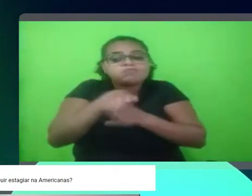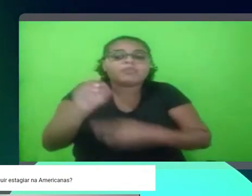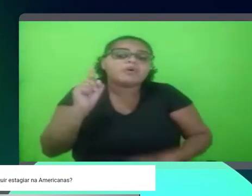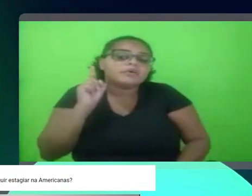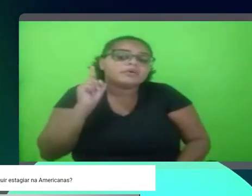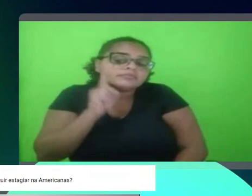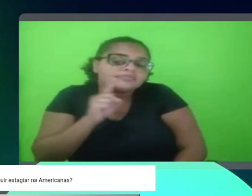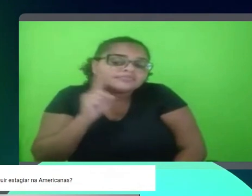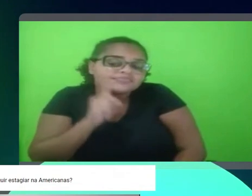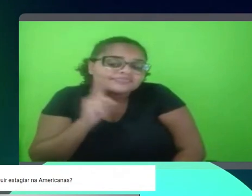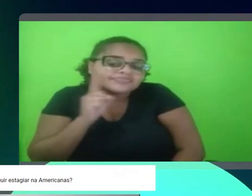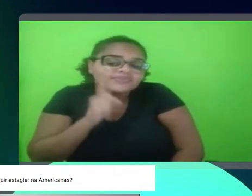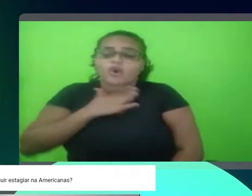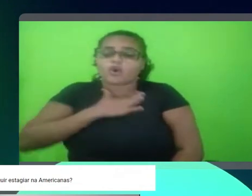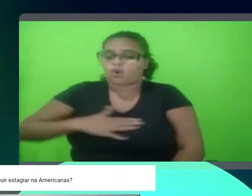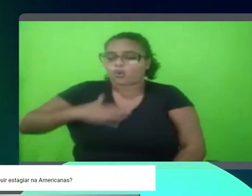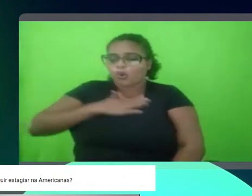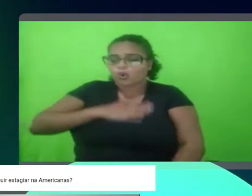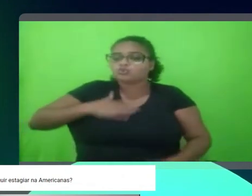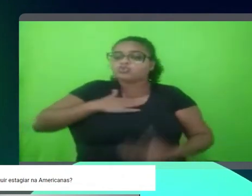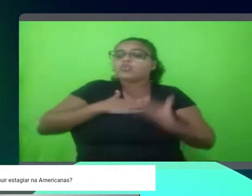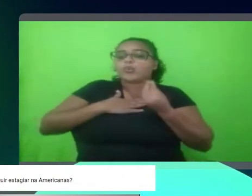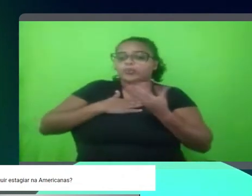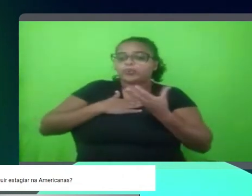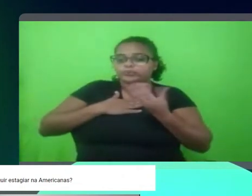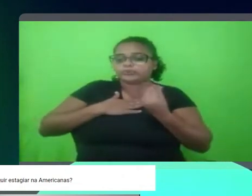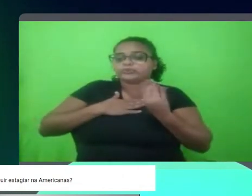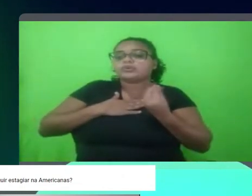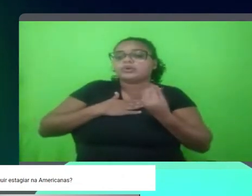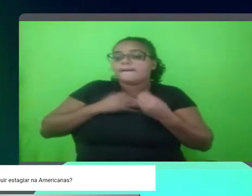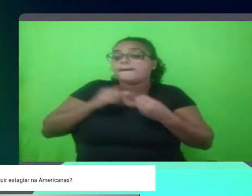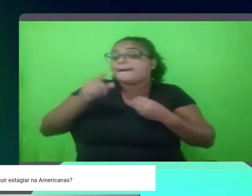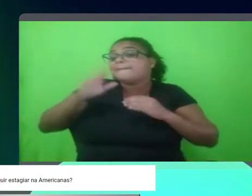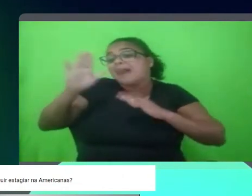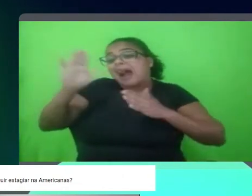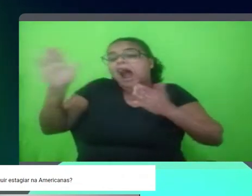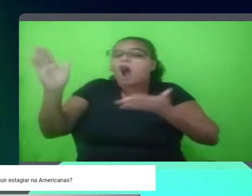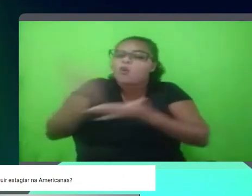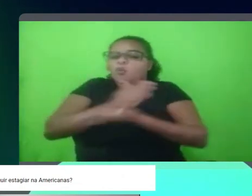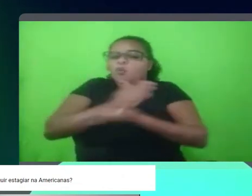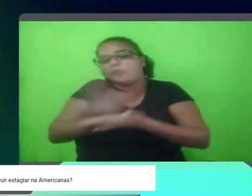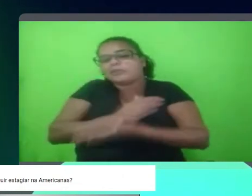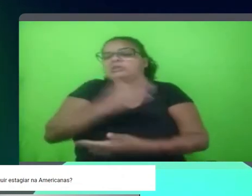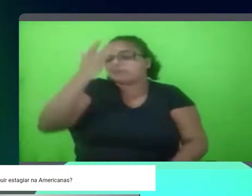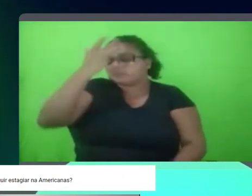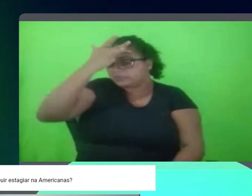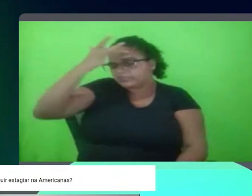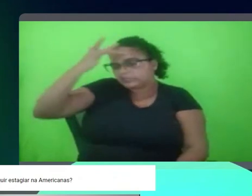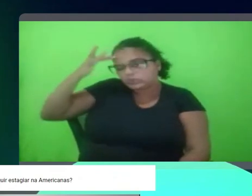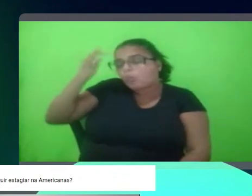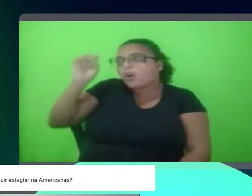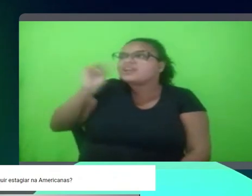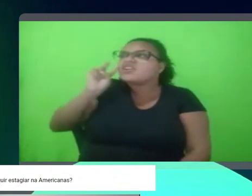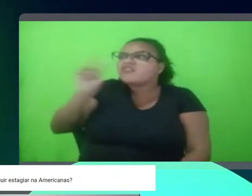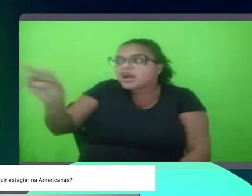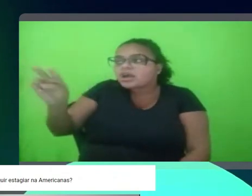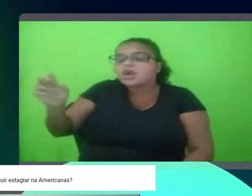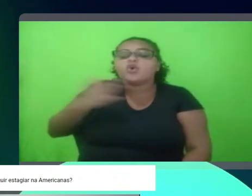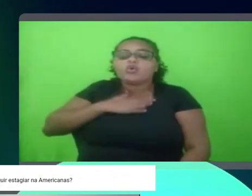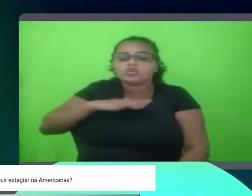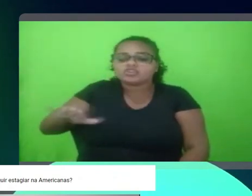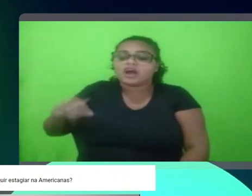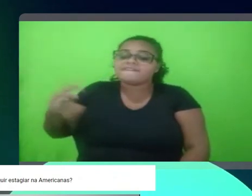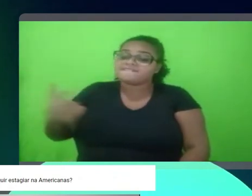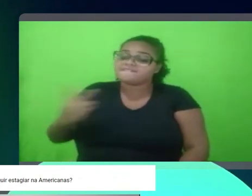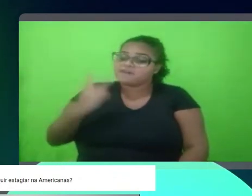estou aqui um tempo, gosto bastante, né, mas eu acredito que também, né, nem todo mundo vai gostar, tá, então você tem que ver as empresas, que os valores delas se